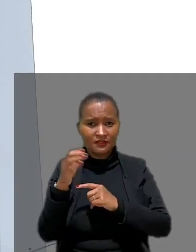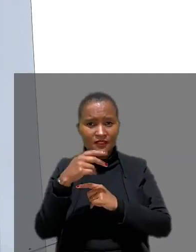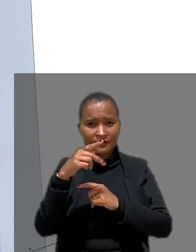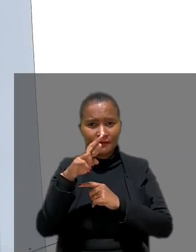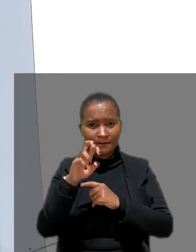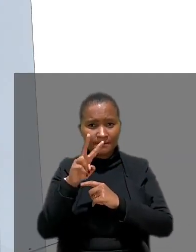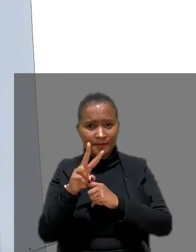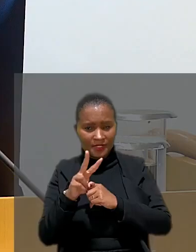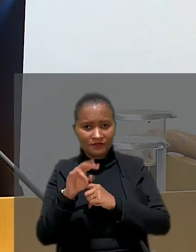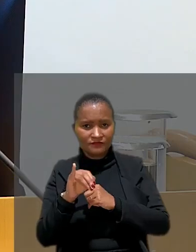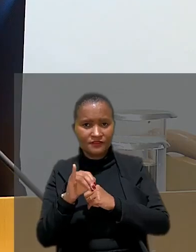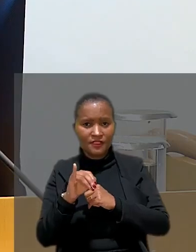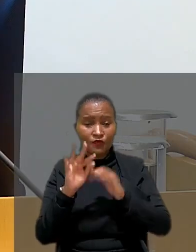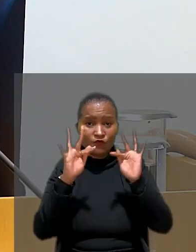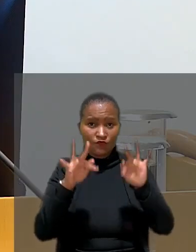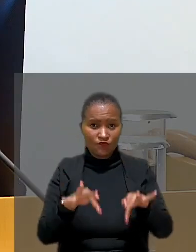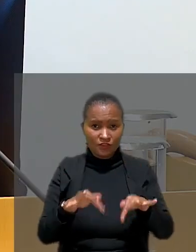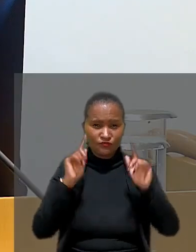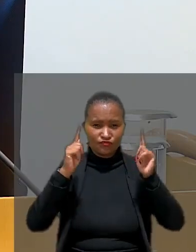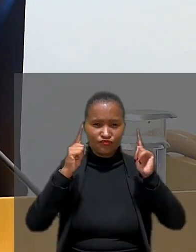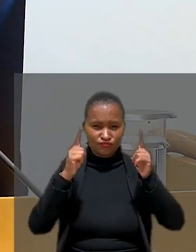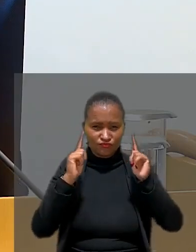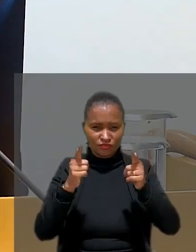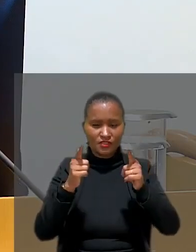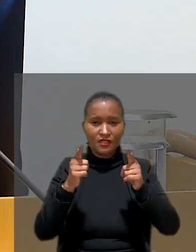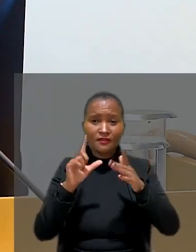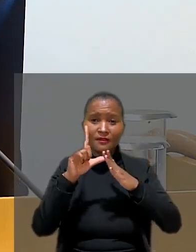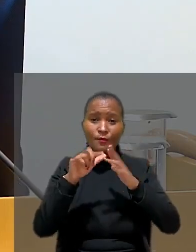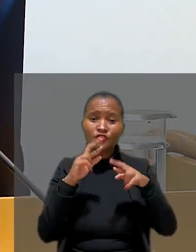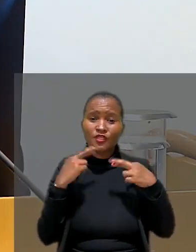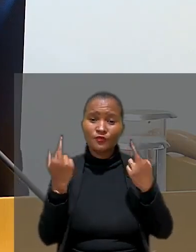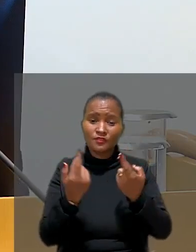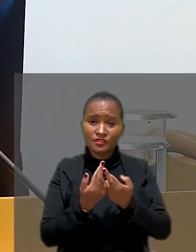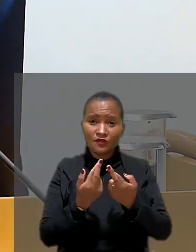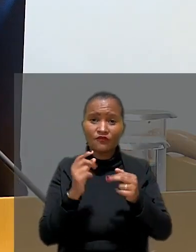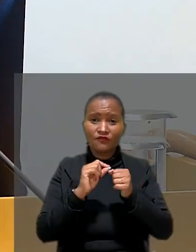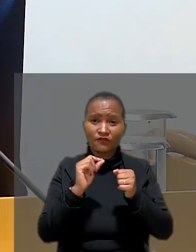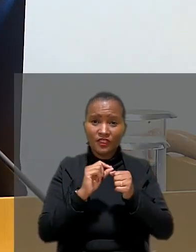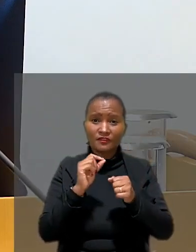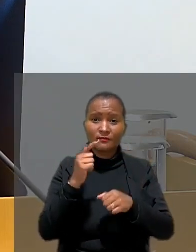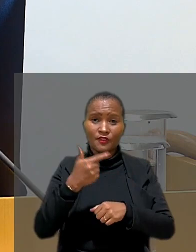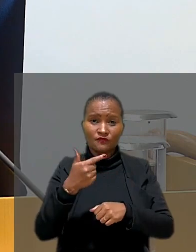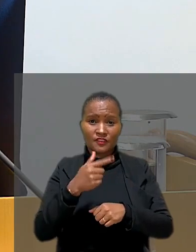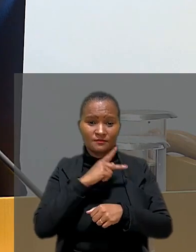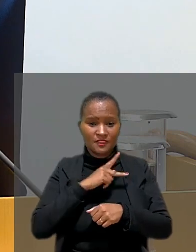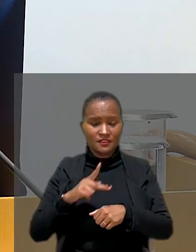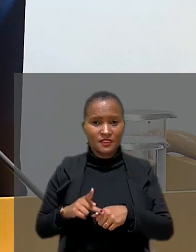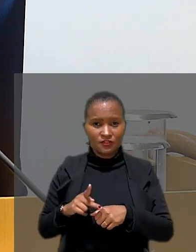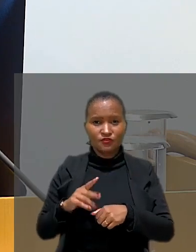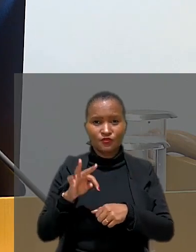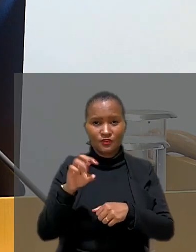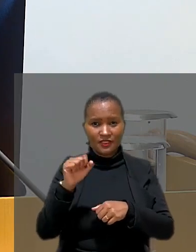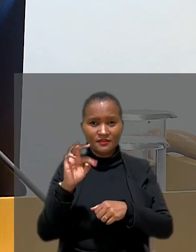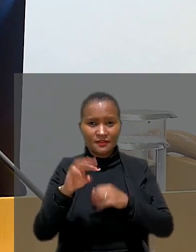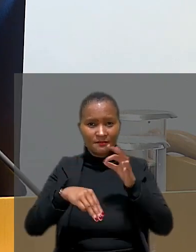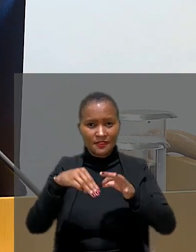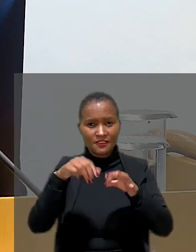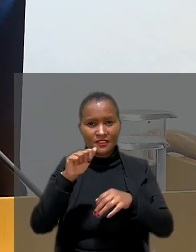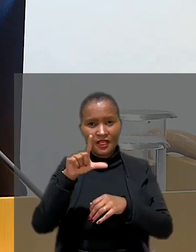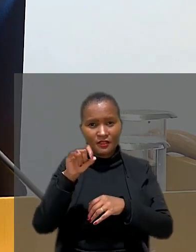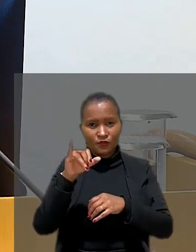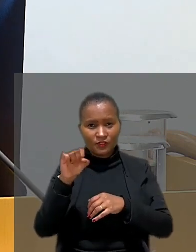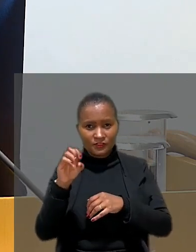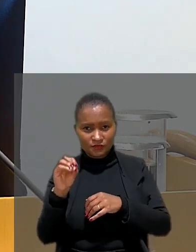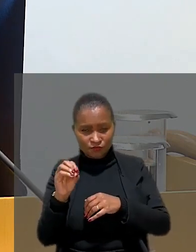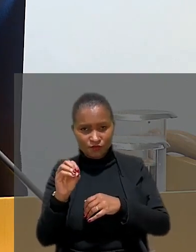veio após reunião conduzida pelo vice-presidente do TST, ministro Aloysio Corrêa da Veiga. Durante a audiência, ficou acertada